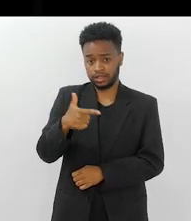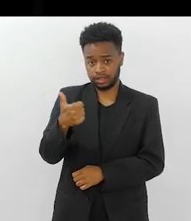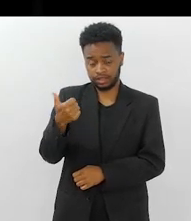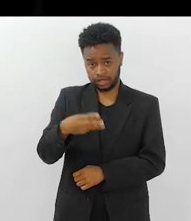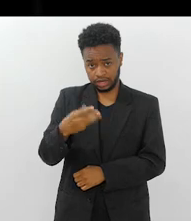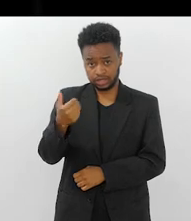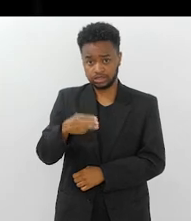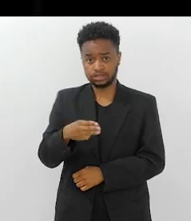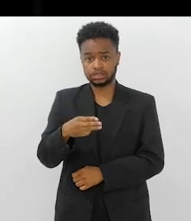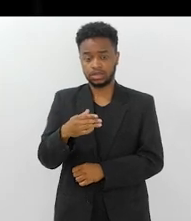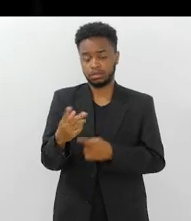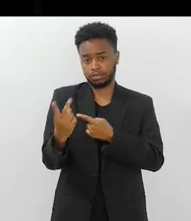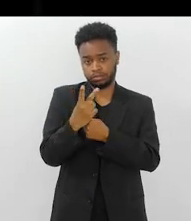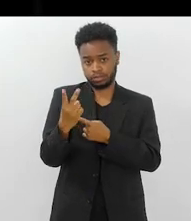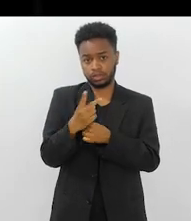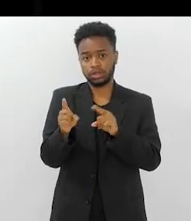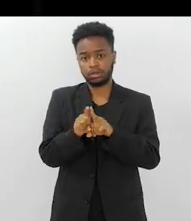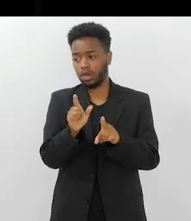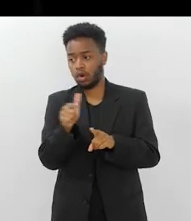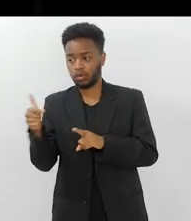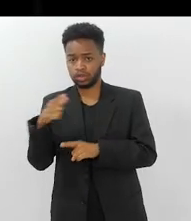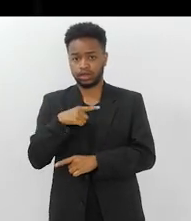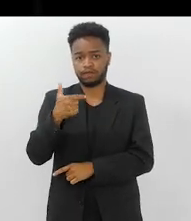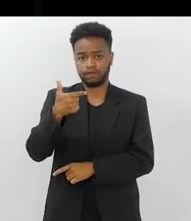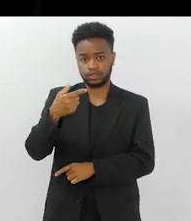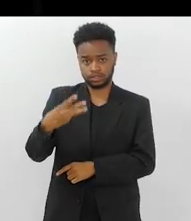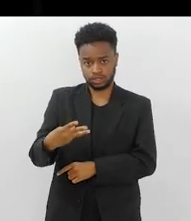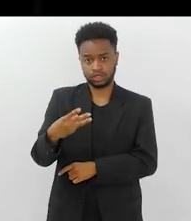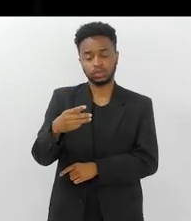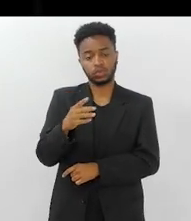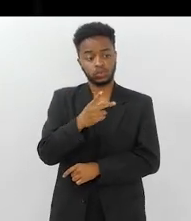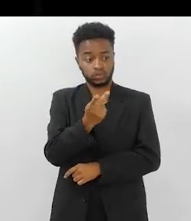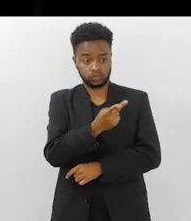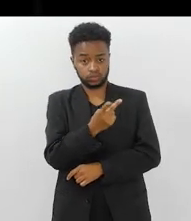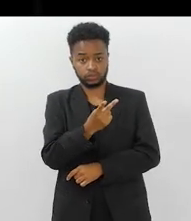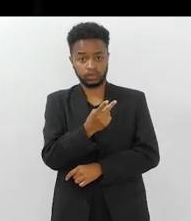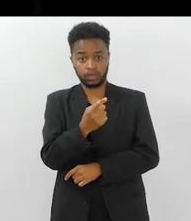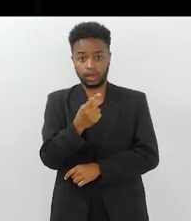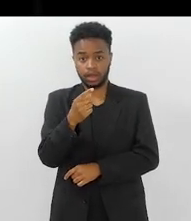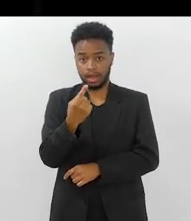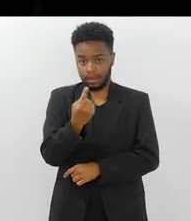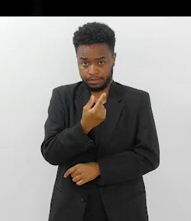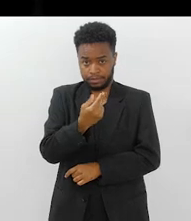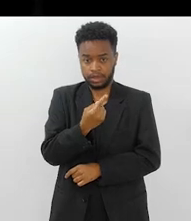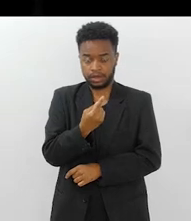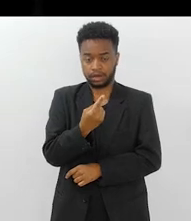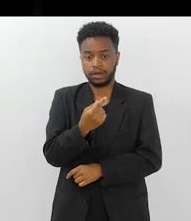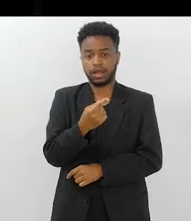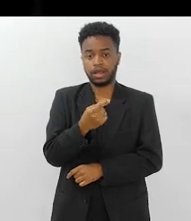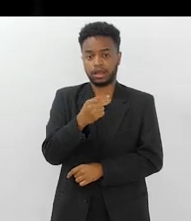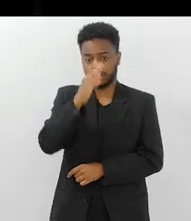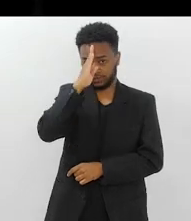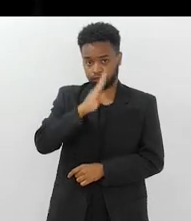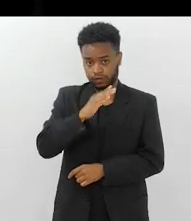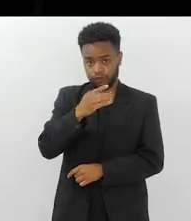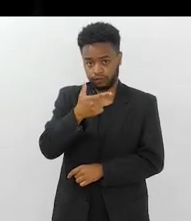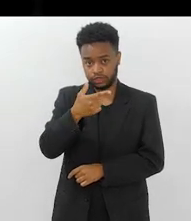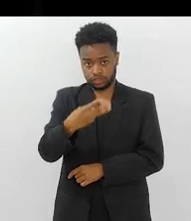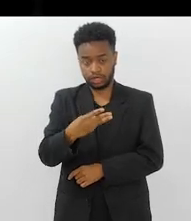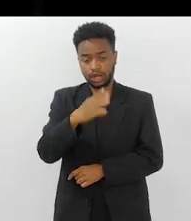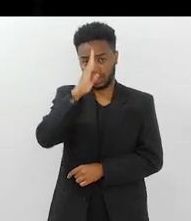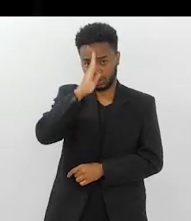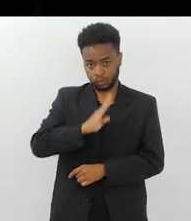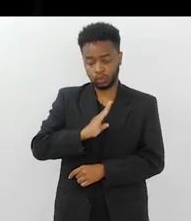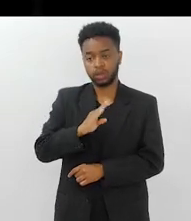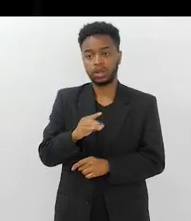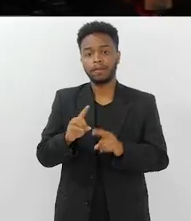pneumococo, né? Que é gratuita. A pneumocóxica 23 é gratuita. A 13 ainda você